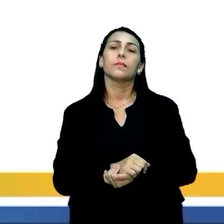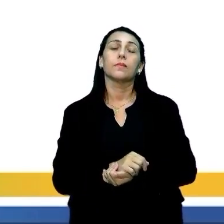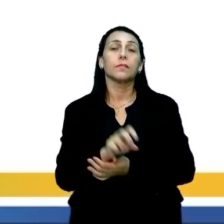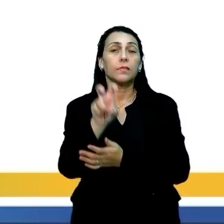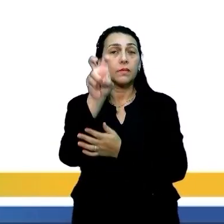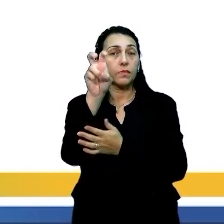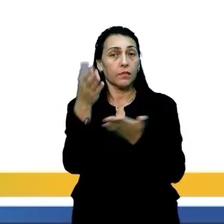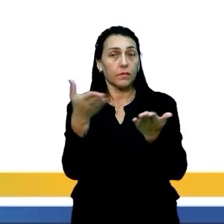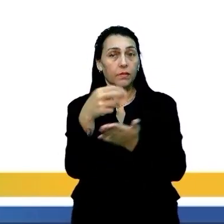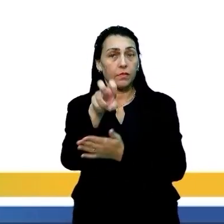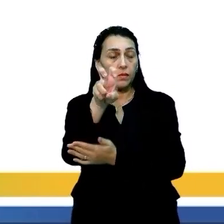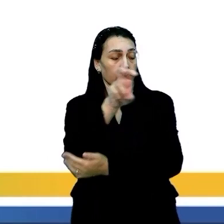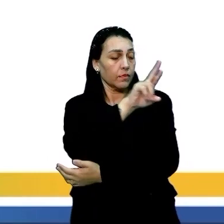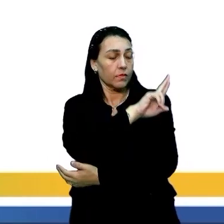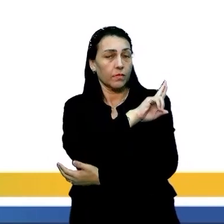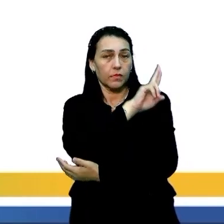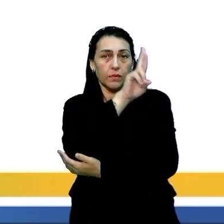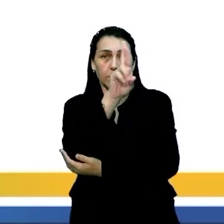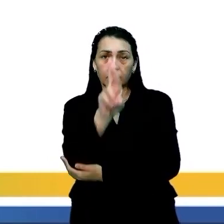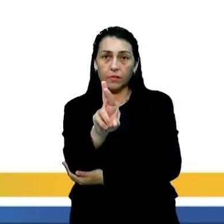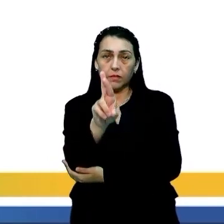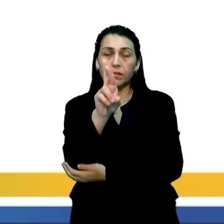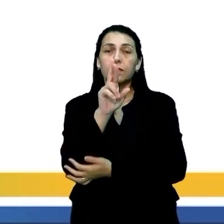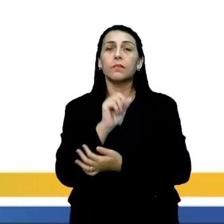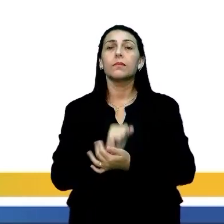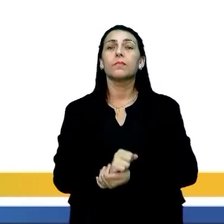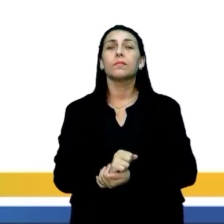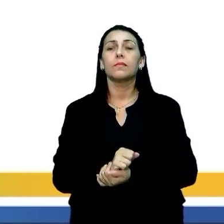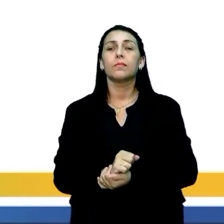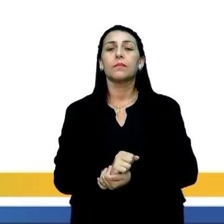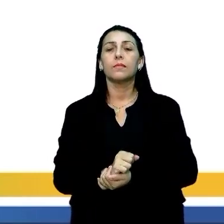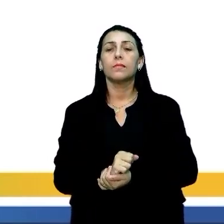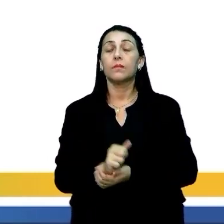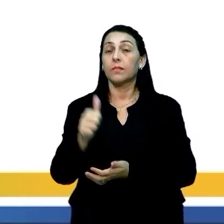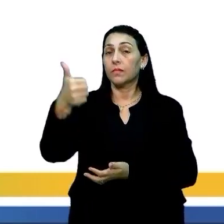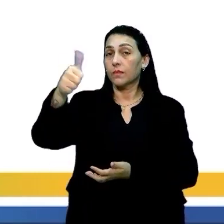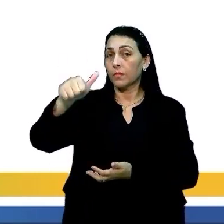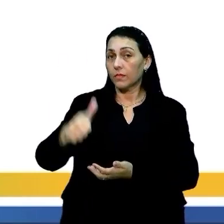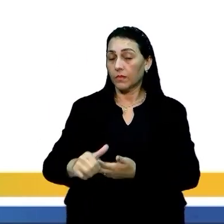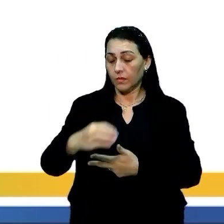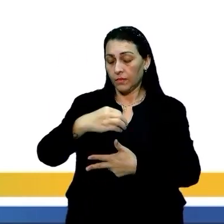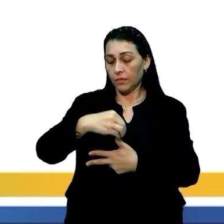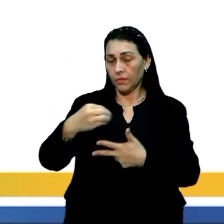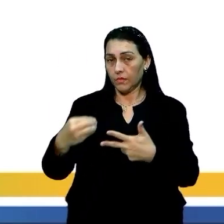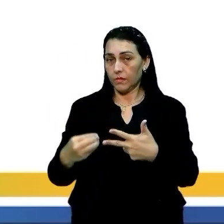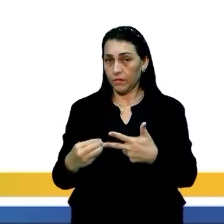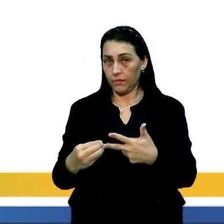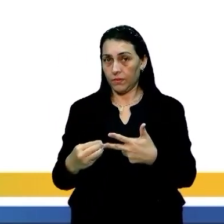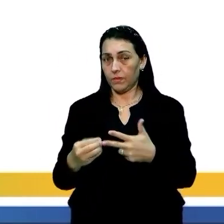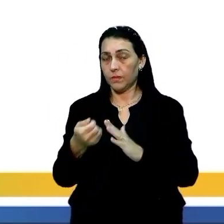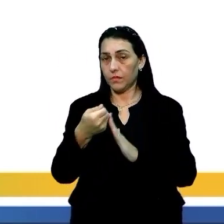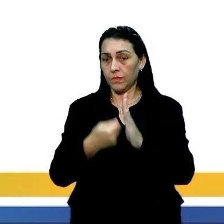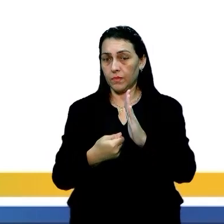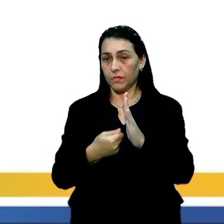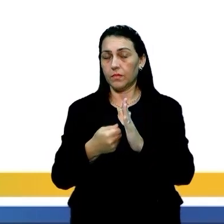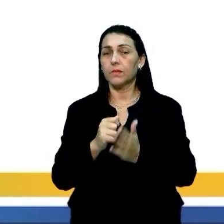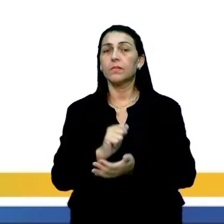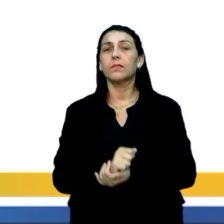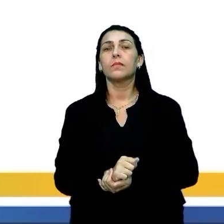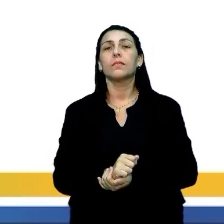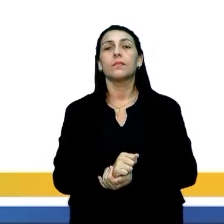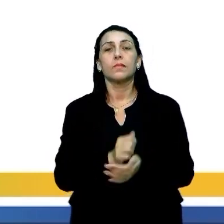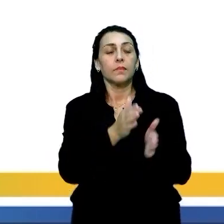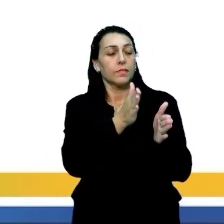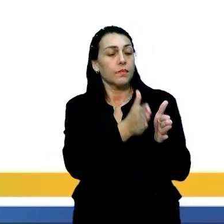E agora nós iremos conhecer as cinco competências avaliadas na redação do Enem, de forma separada.